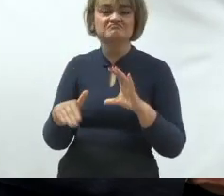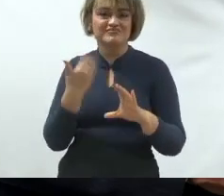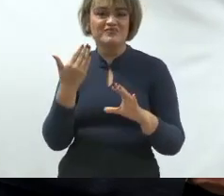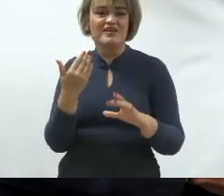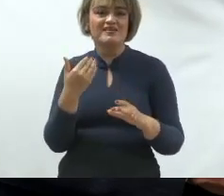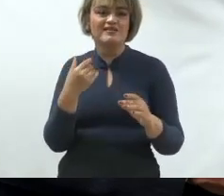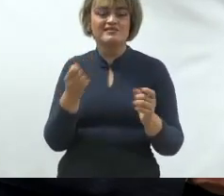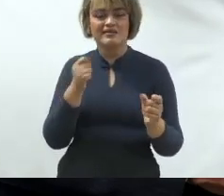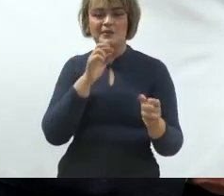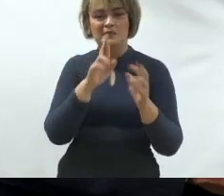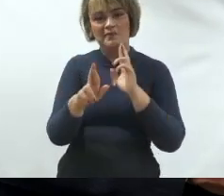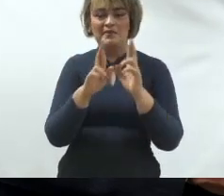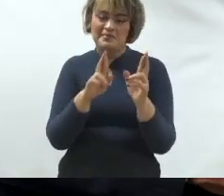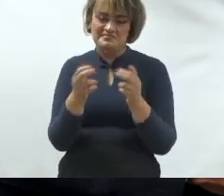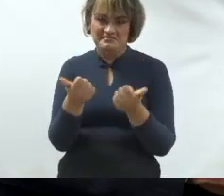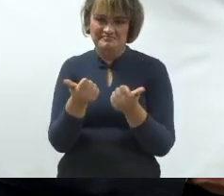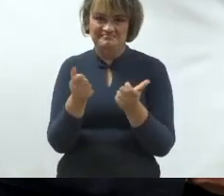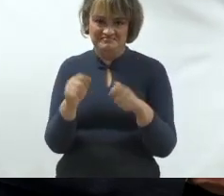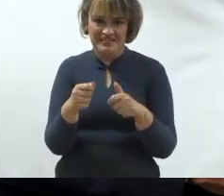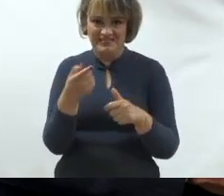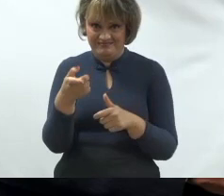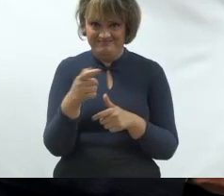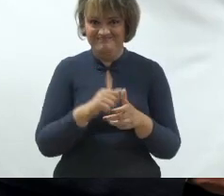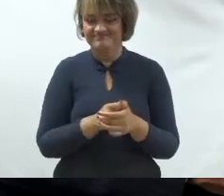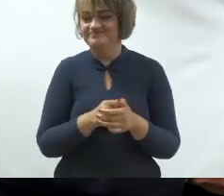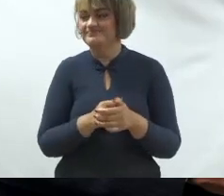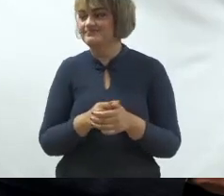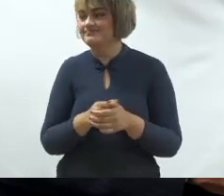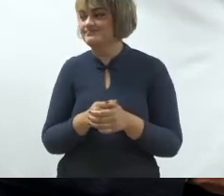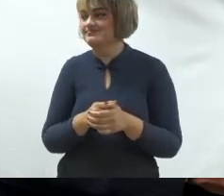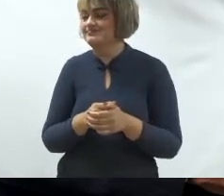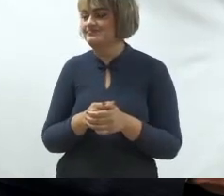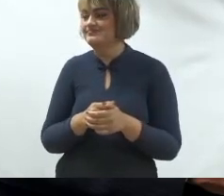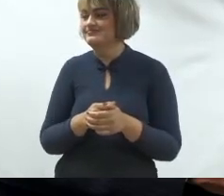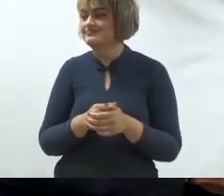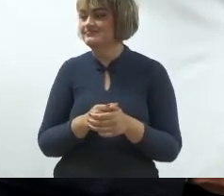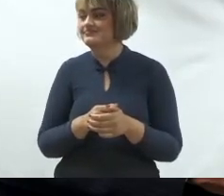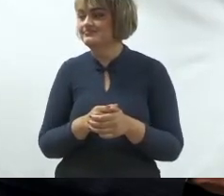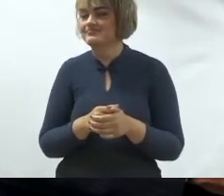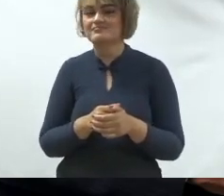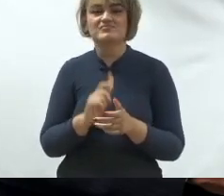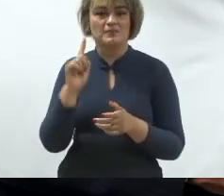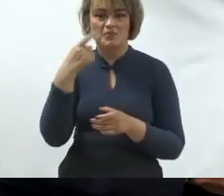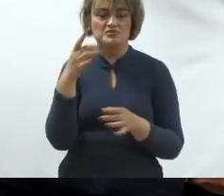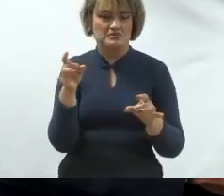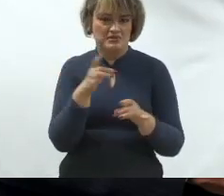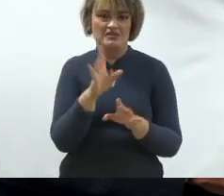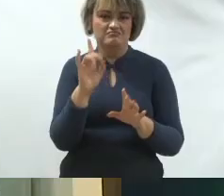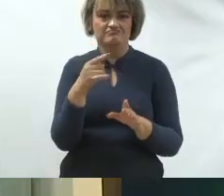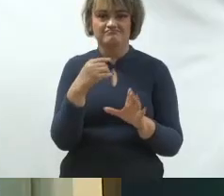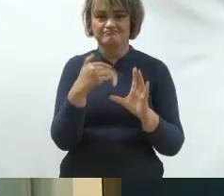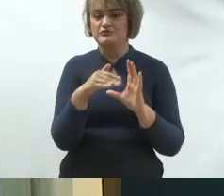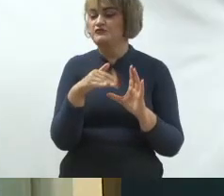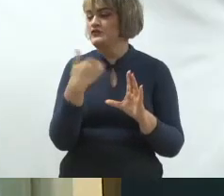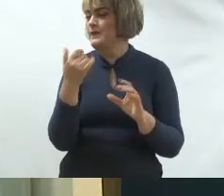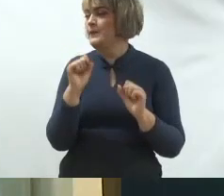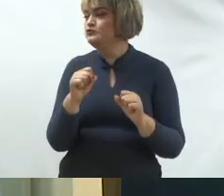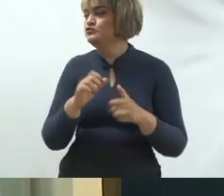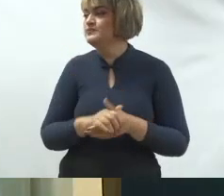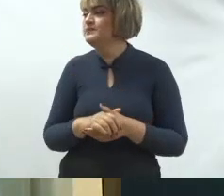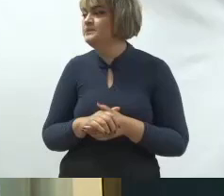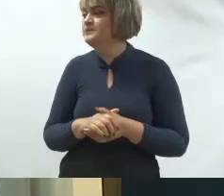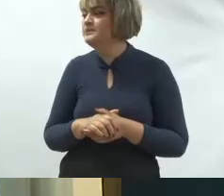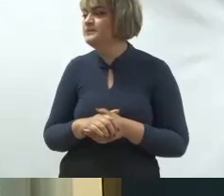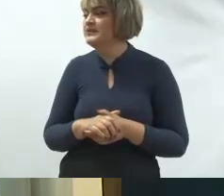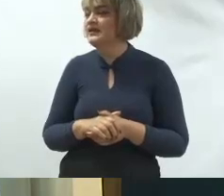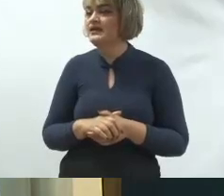pode estender aí a nossa participação com relação ao trabalho de vocês, inclusive após o evento também. E eu vou